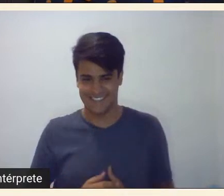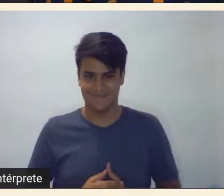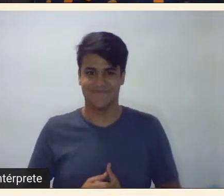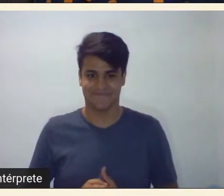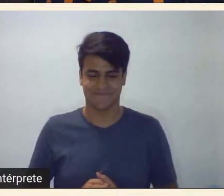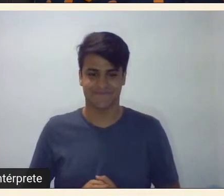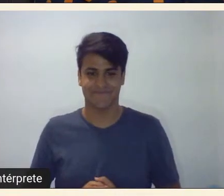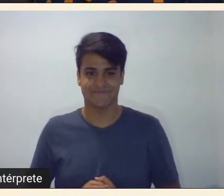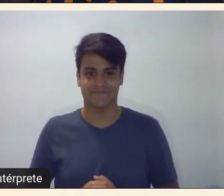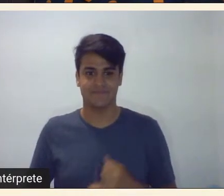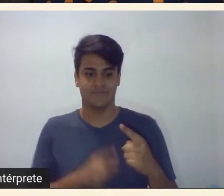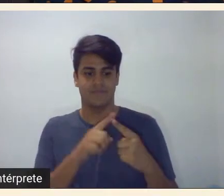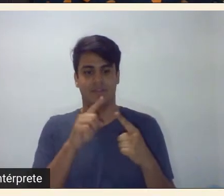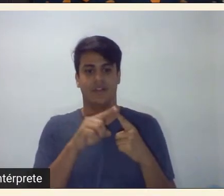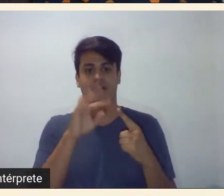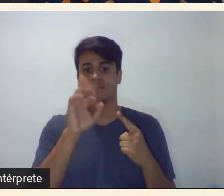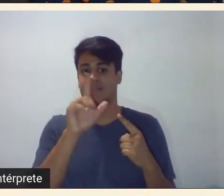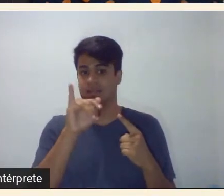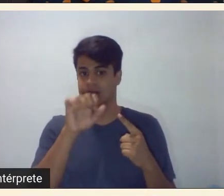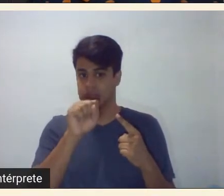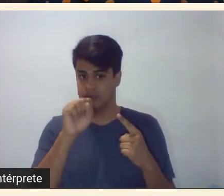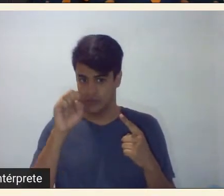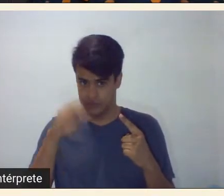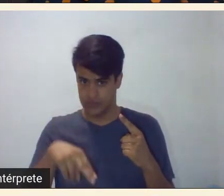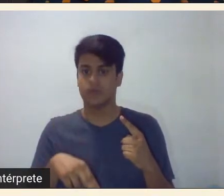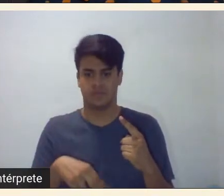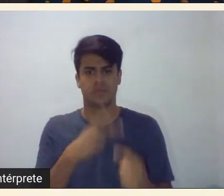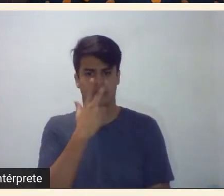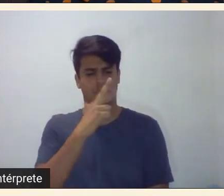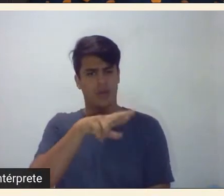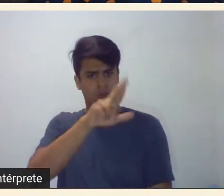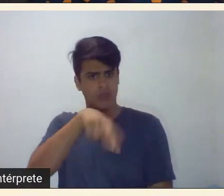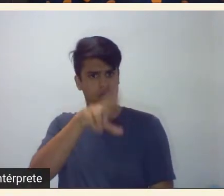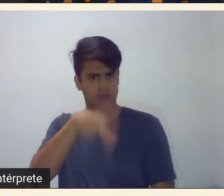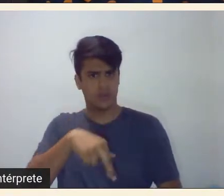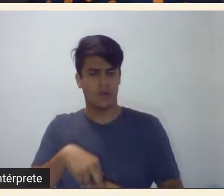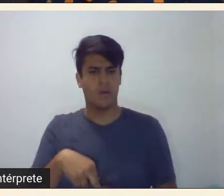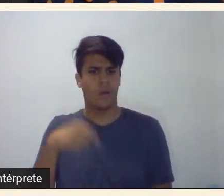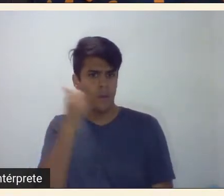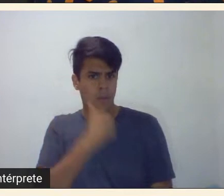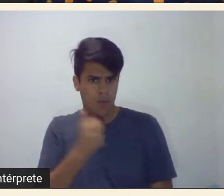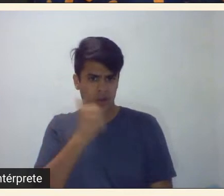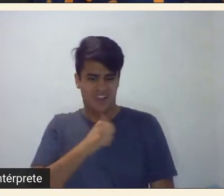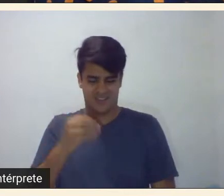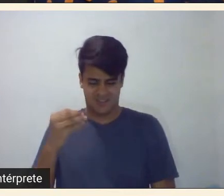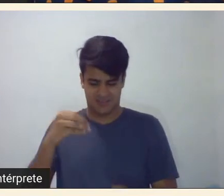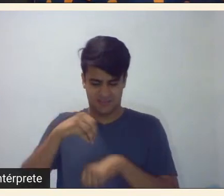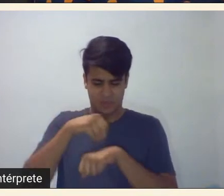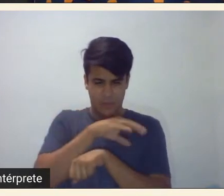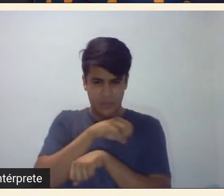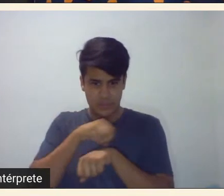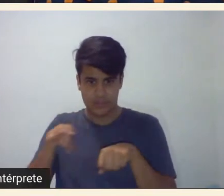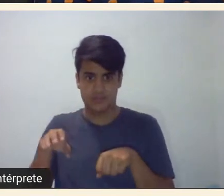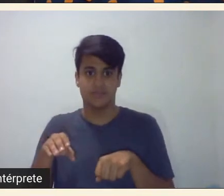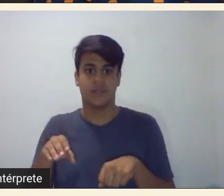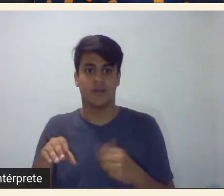A do Thalisson, acho que você tem razão sobre essa questão das mulheres em mediação. De fato, é curioso como a gente tem as mulheres